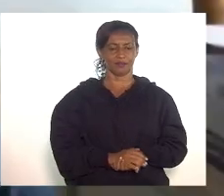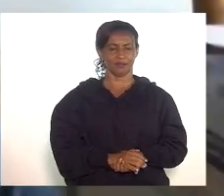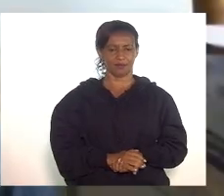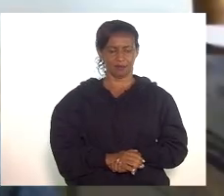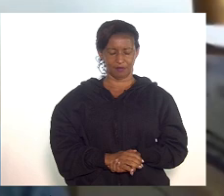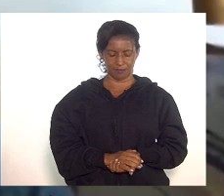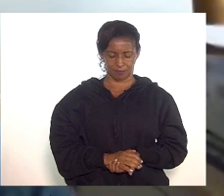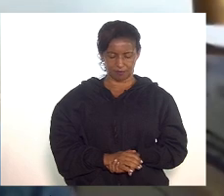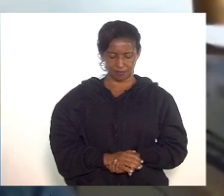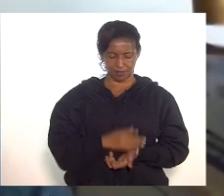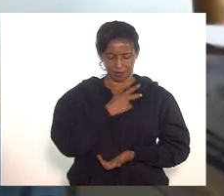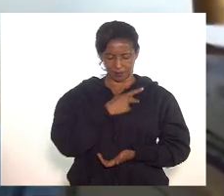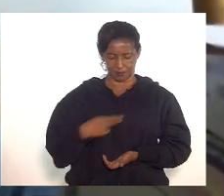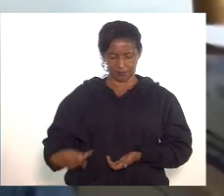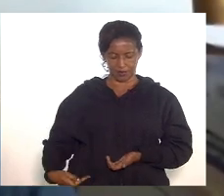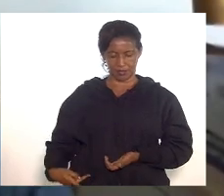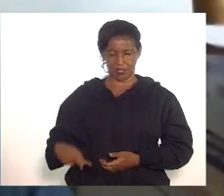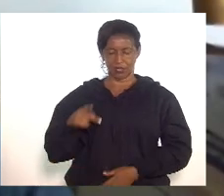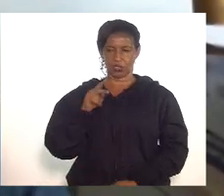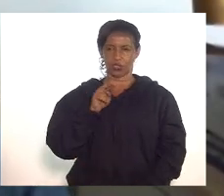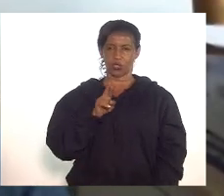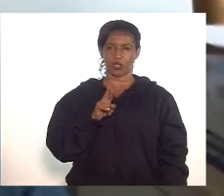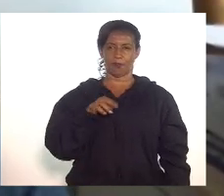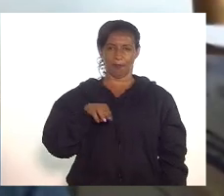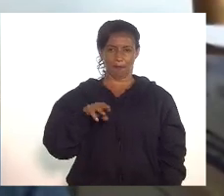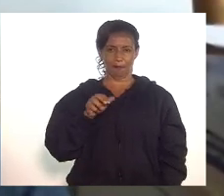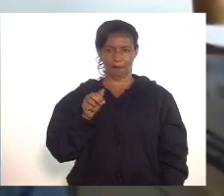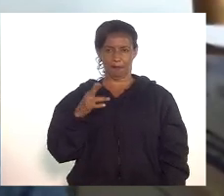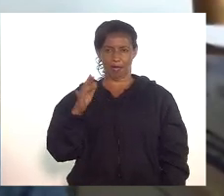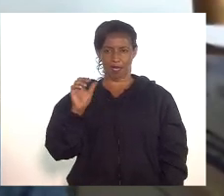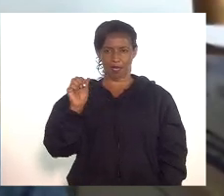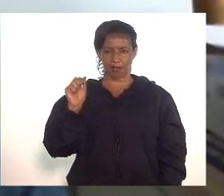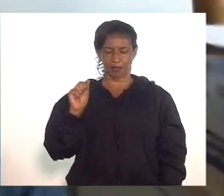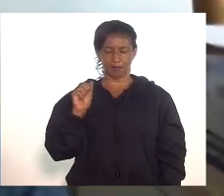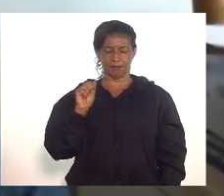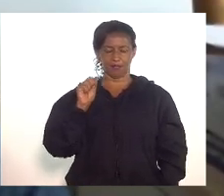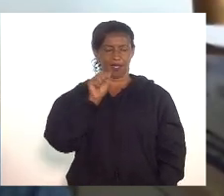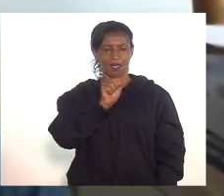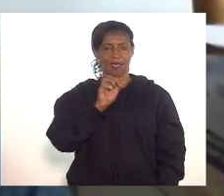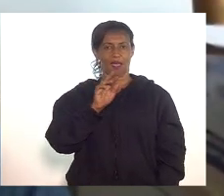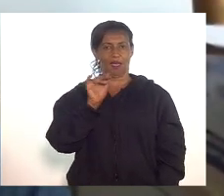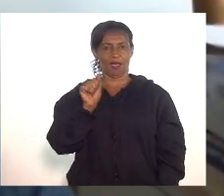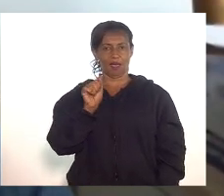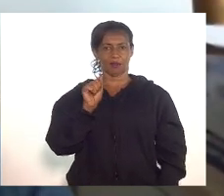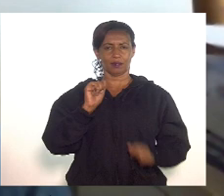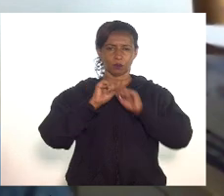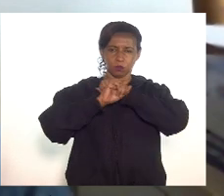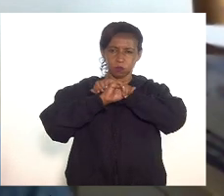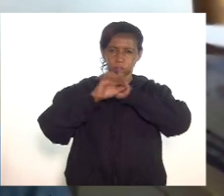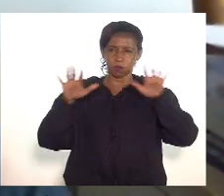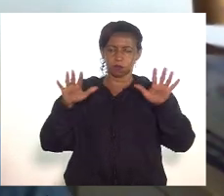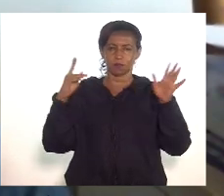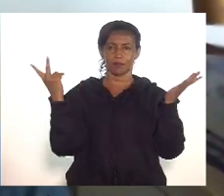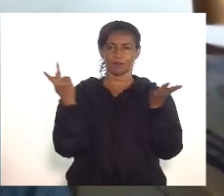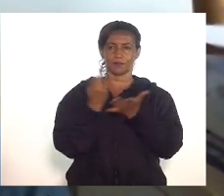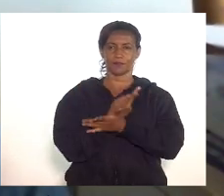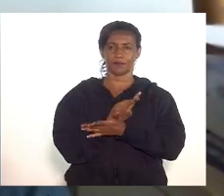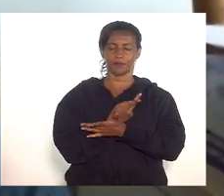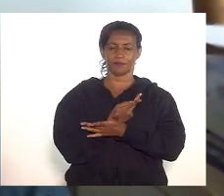Senhora presidente, deputada Marta Rocha, a ata reflete com exatidão o ocorrido na